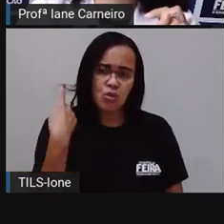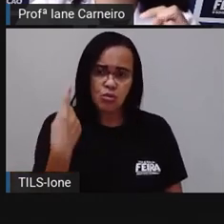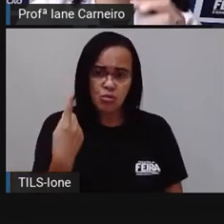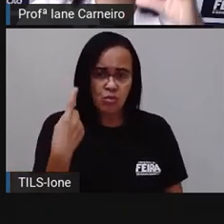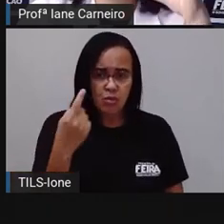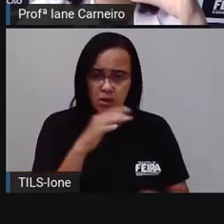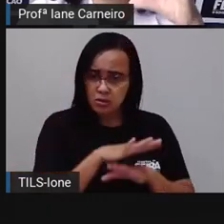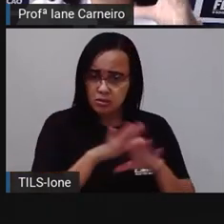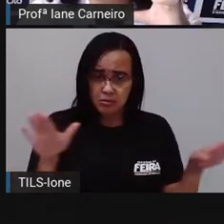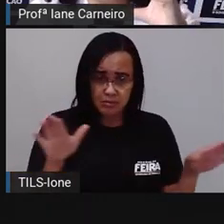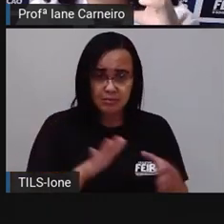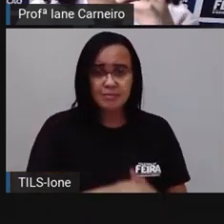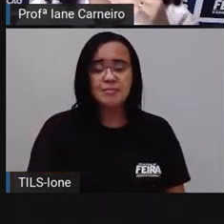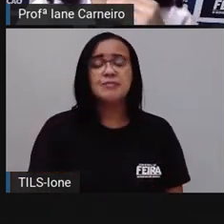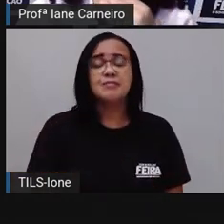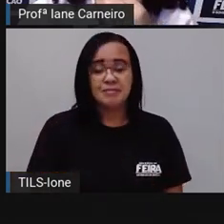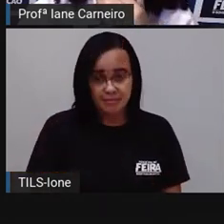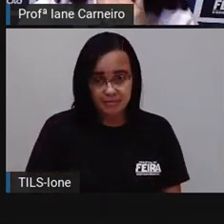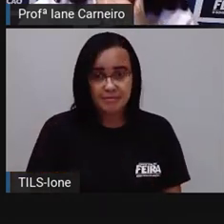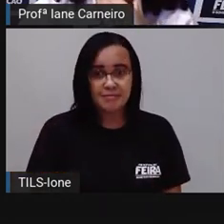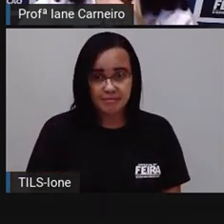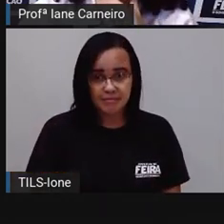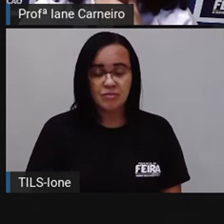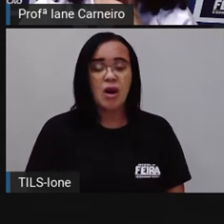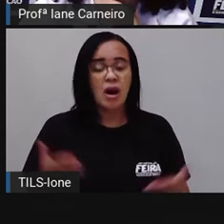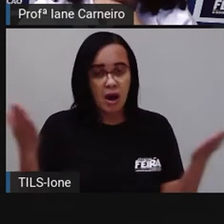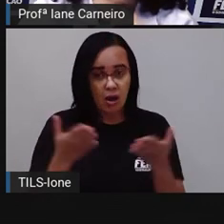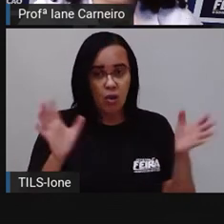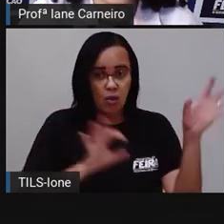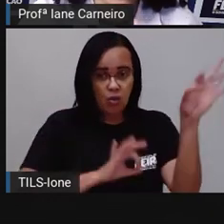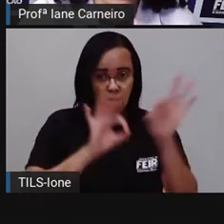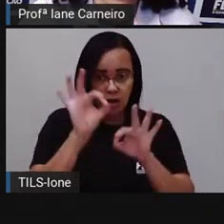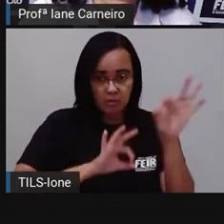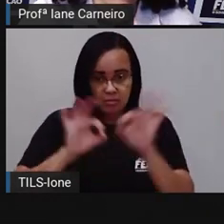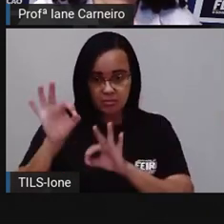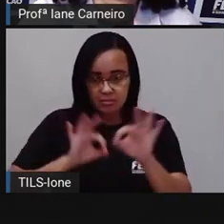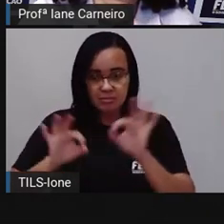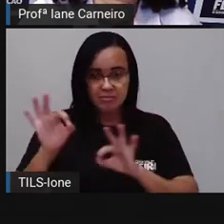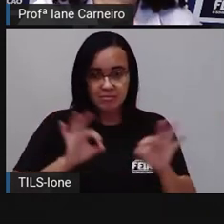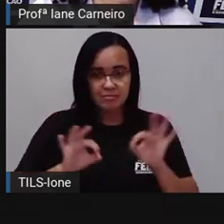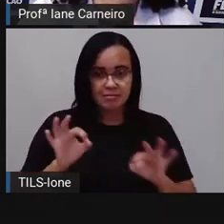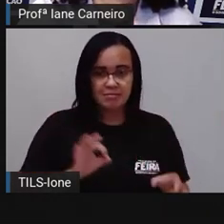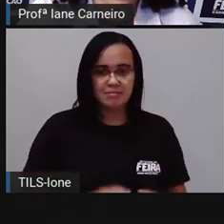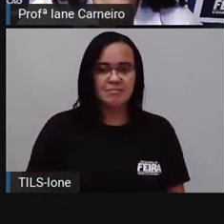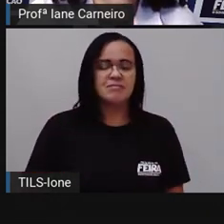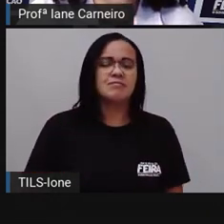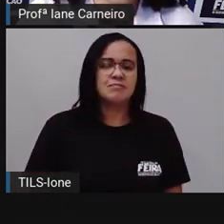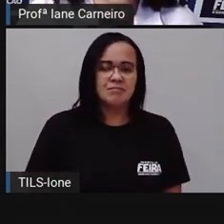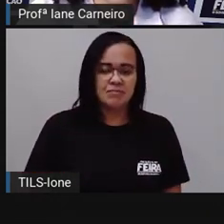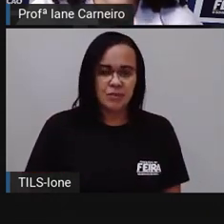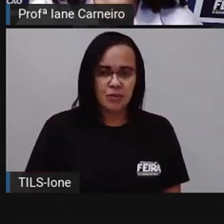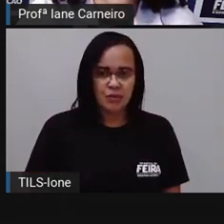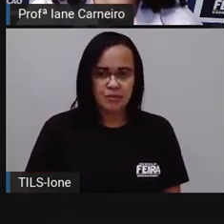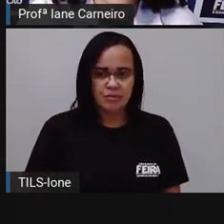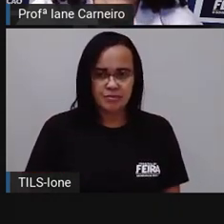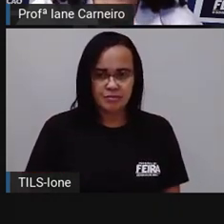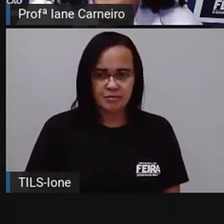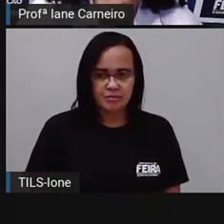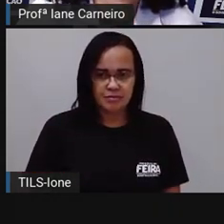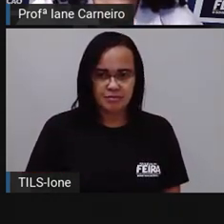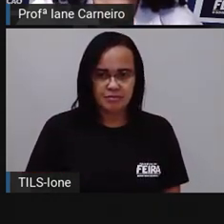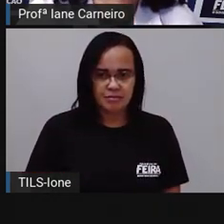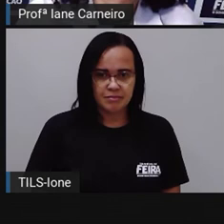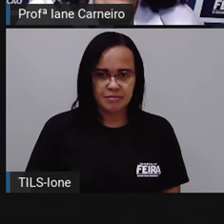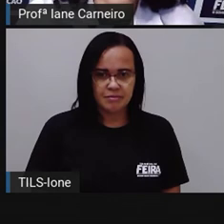distribuir, né, essa quantidade. Deixa só a Pró fazer uma coisa aqui, só um minutinho. Vai ficar mais fácil para vocês